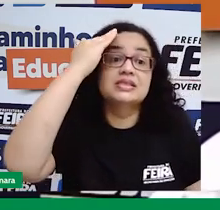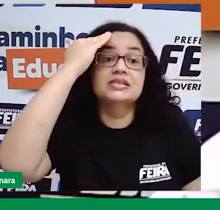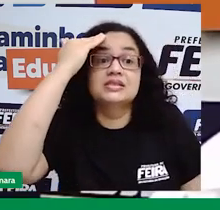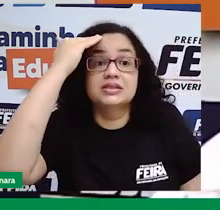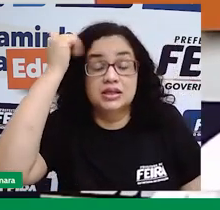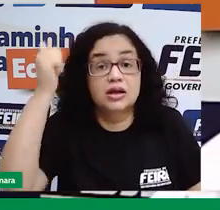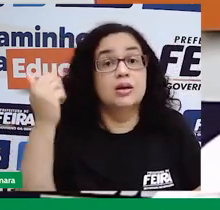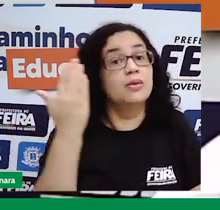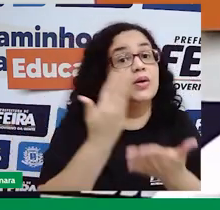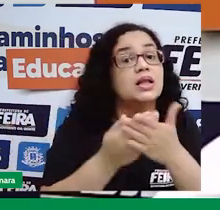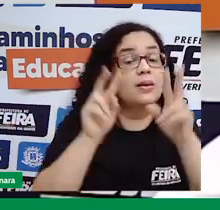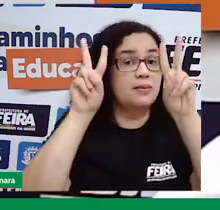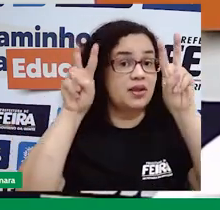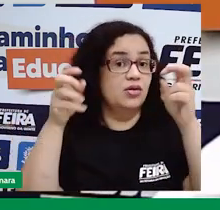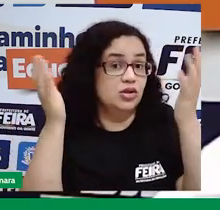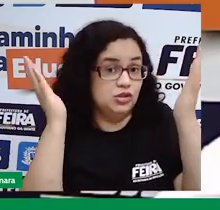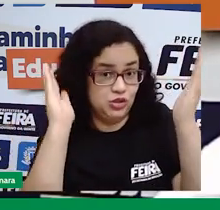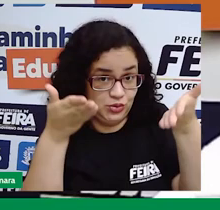de hoje?